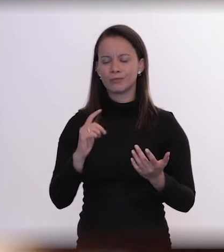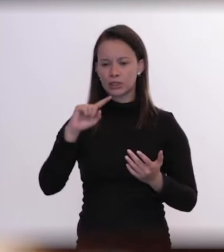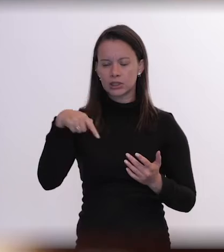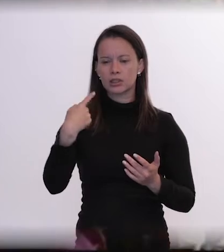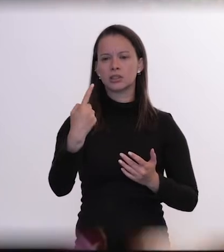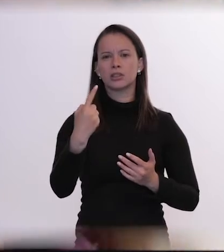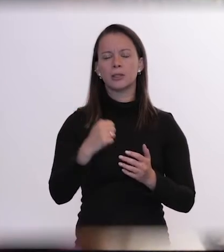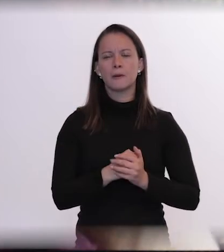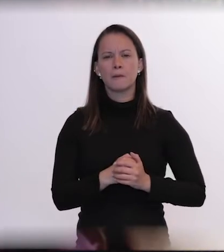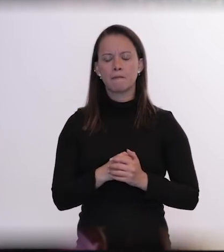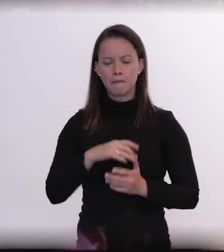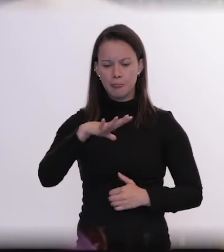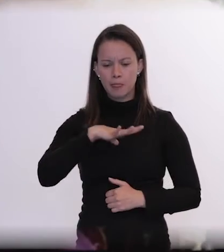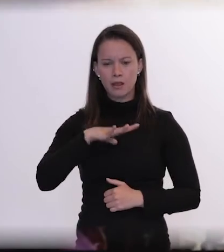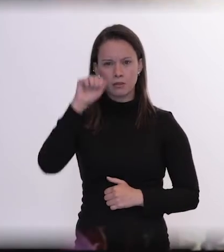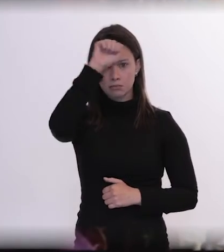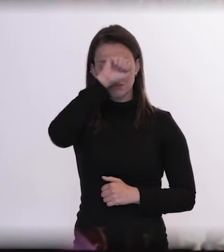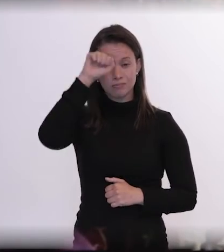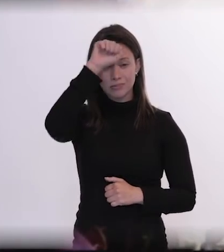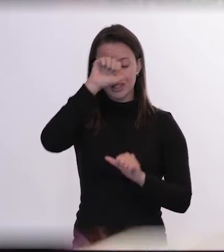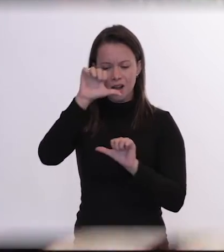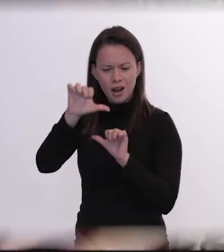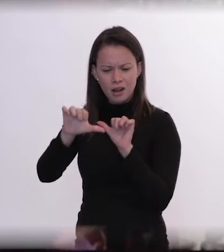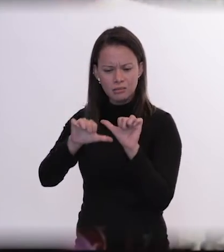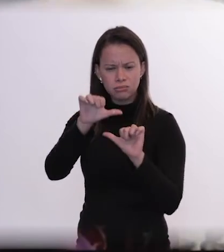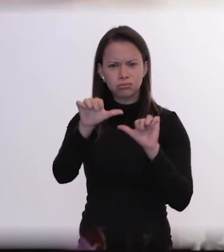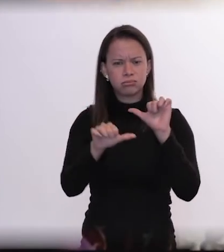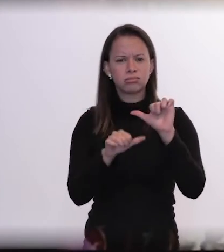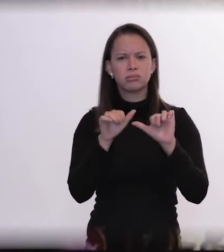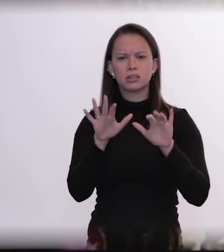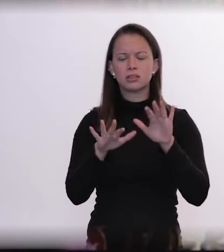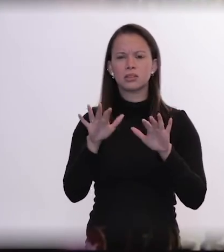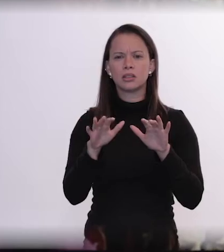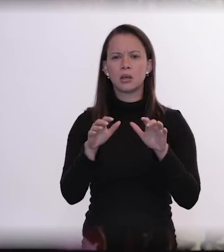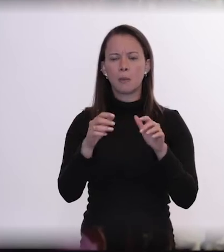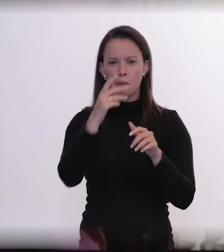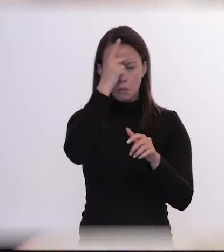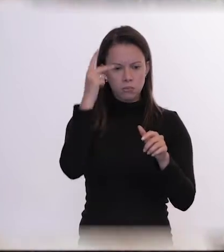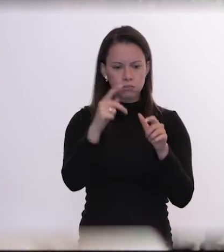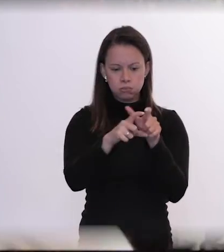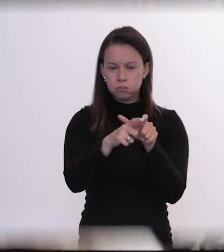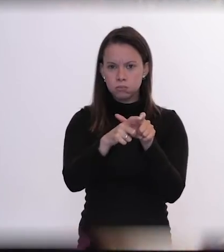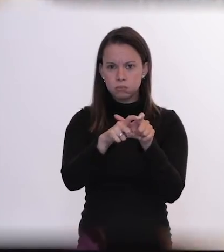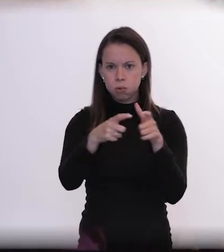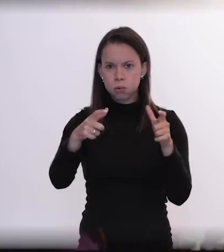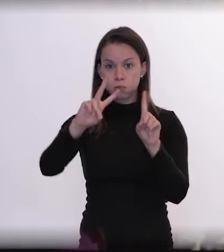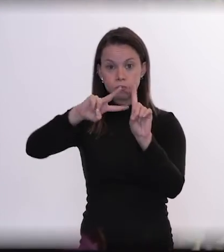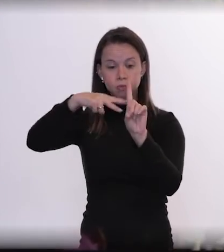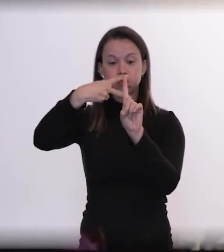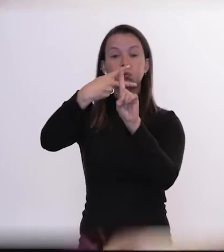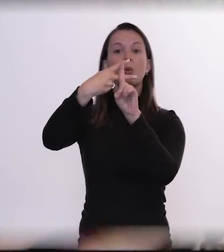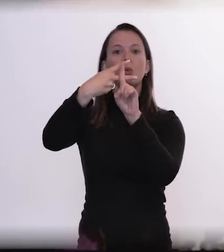década, Altamira foi completamente transfigurada, cidade em alguns momentos chegou a dobrar de tamanho. Isso aconteceu literalmente,